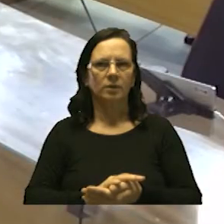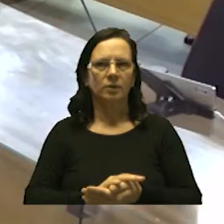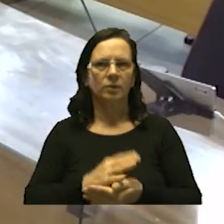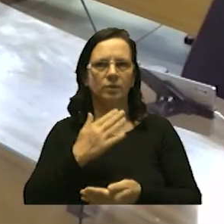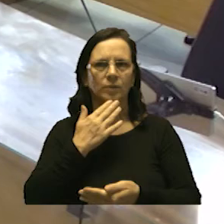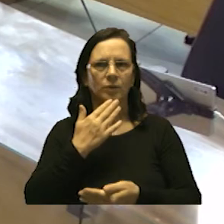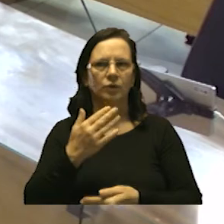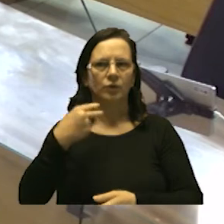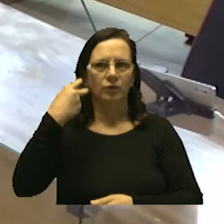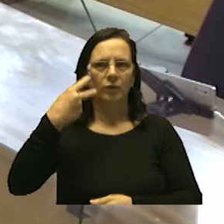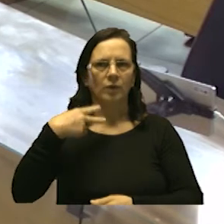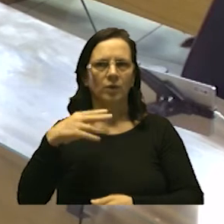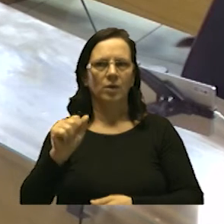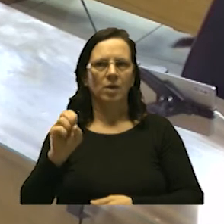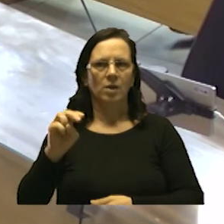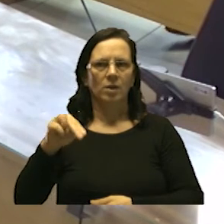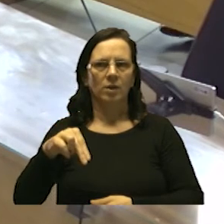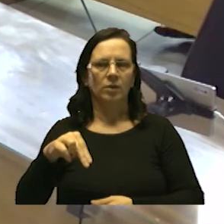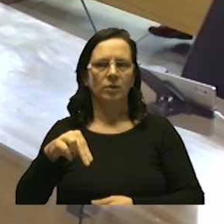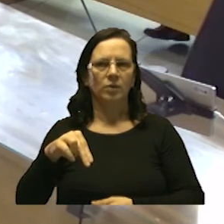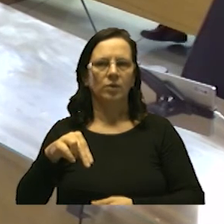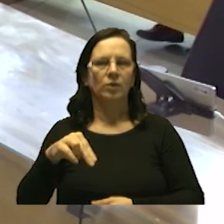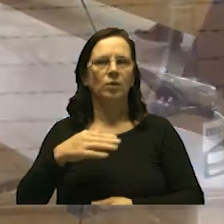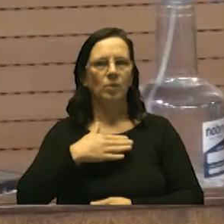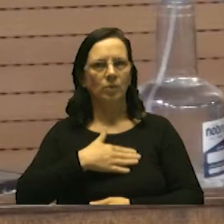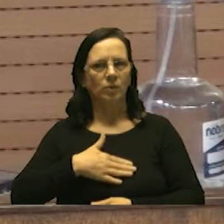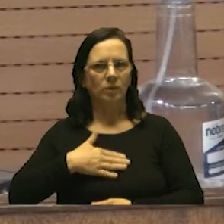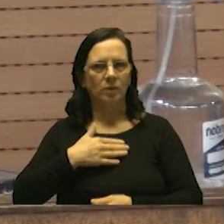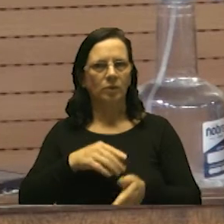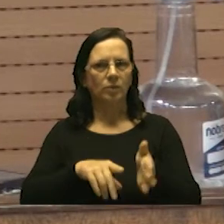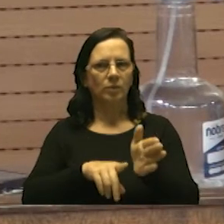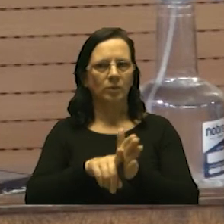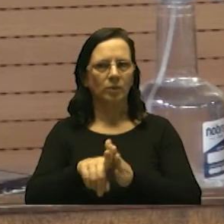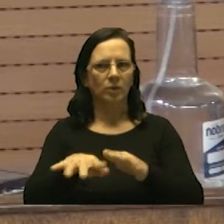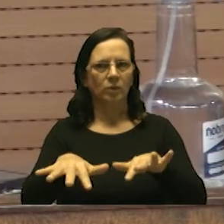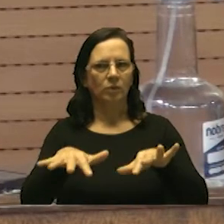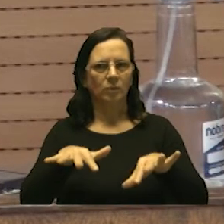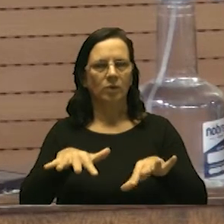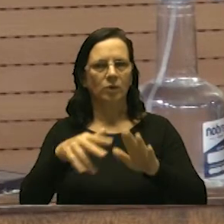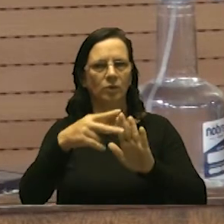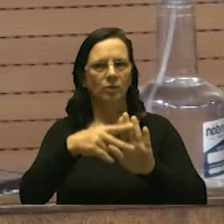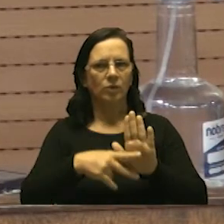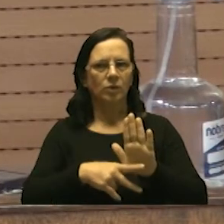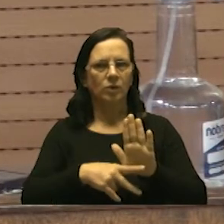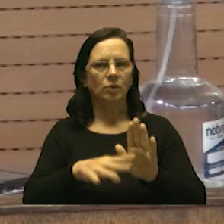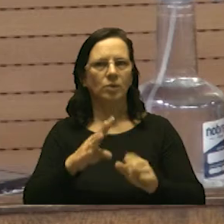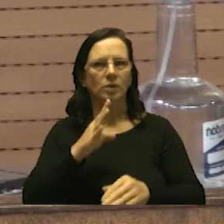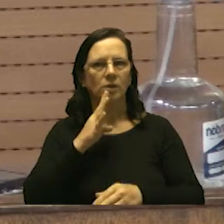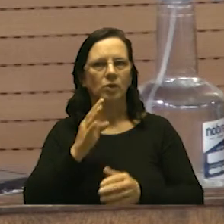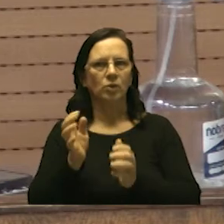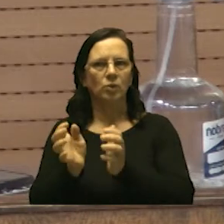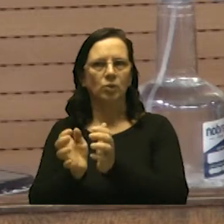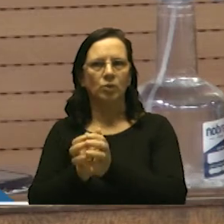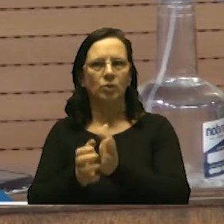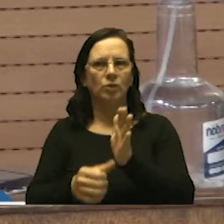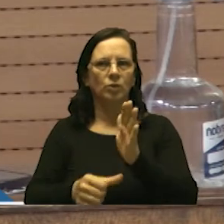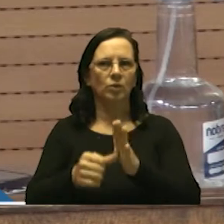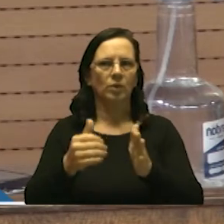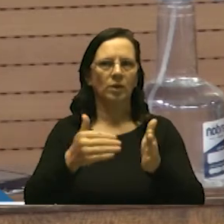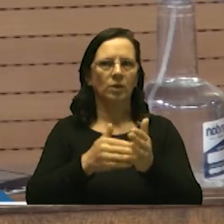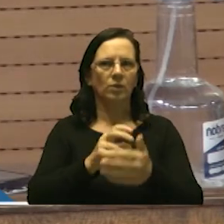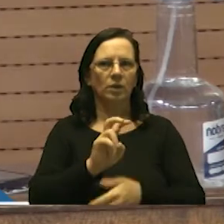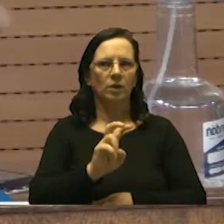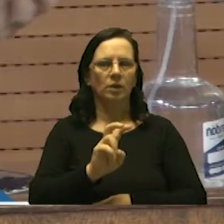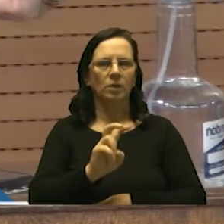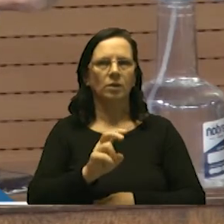questão de ordem vereador Anderson Delano gostaria que a vossa excelência consultasse o plenário para que o presente projeto fosse apreciado em grupo do artigo 1 ao 5º